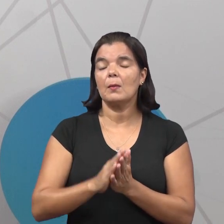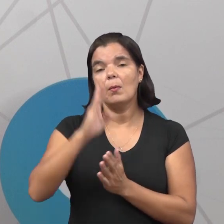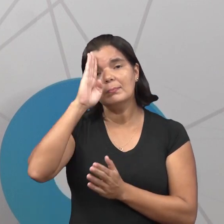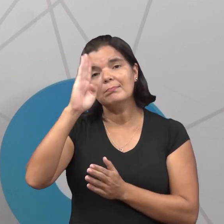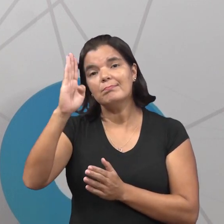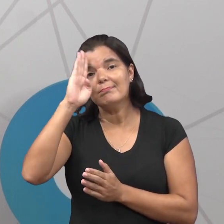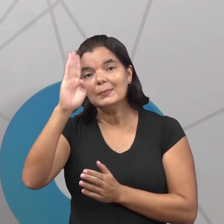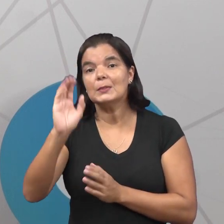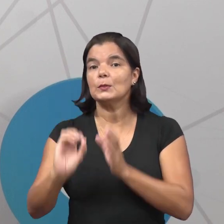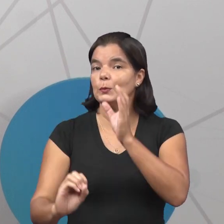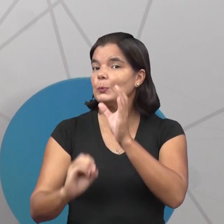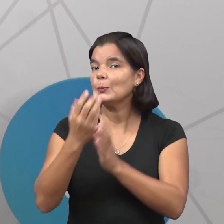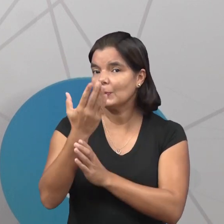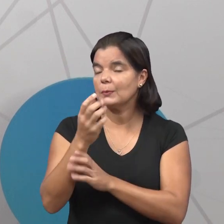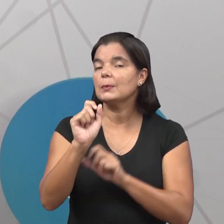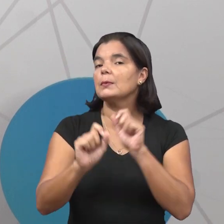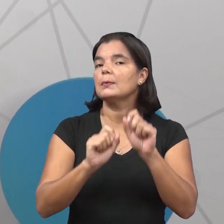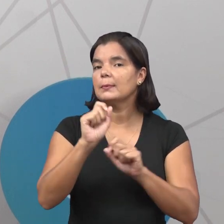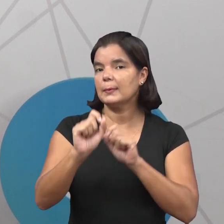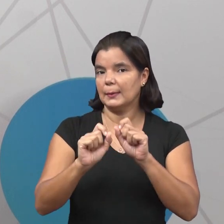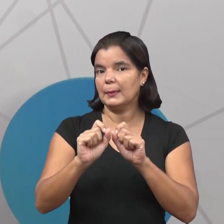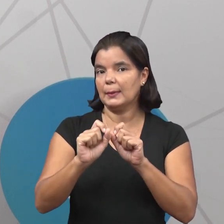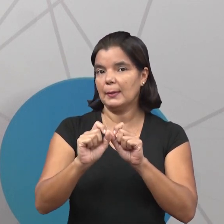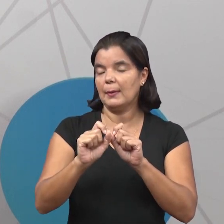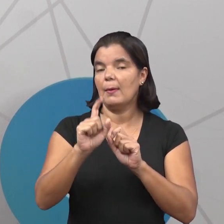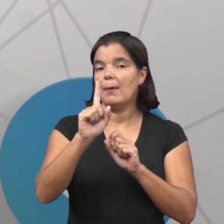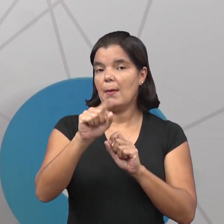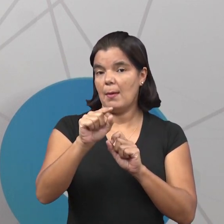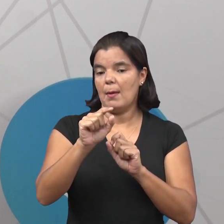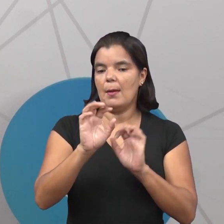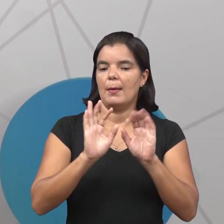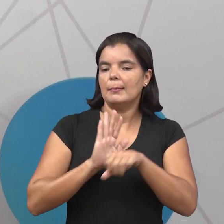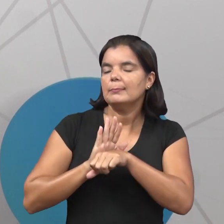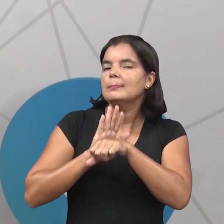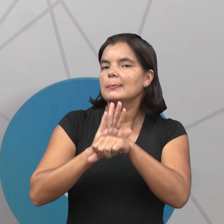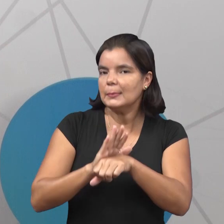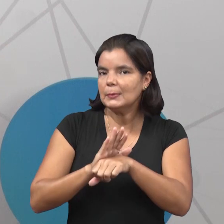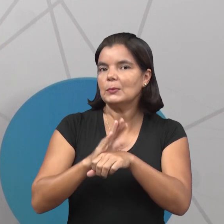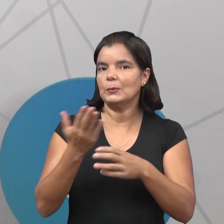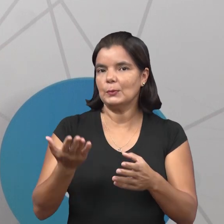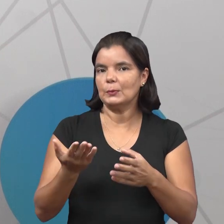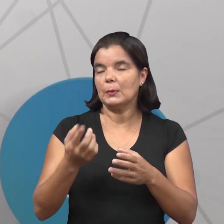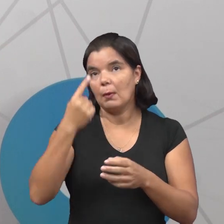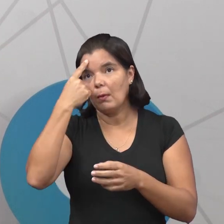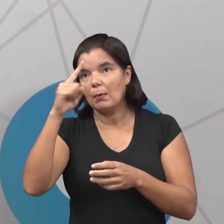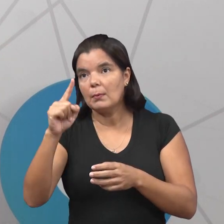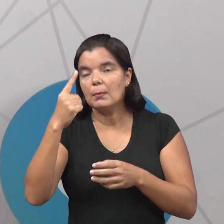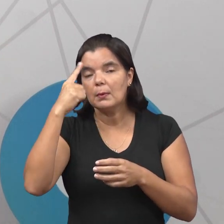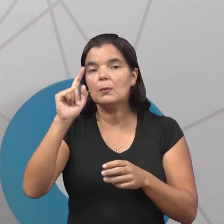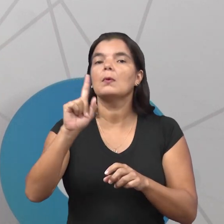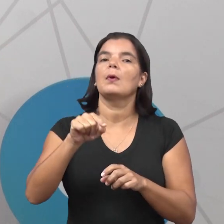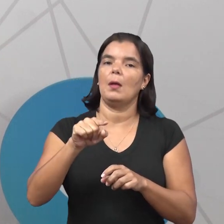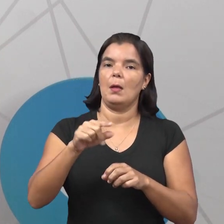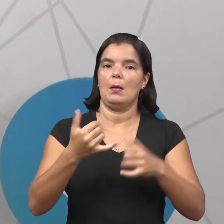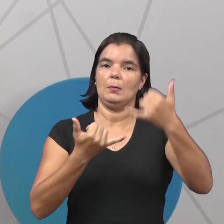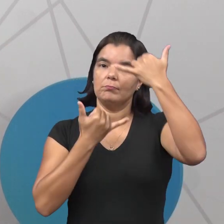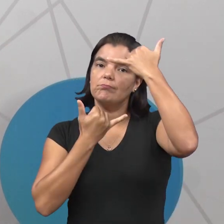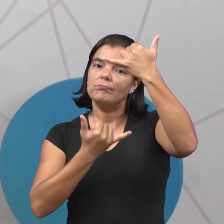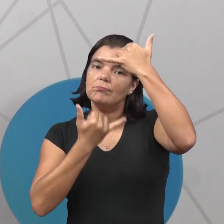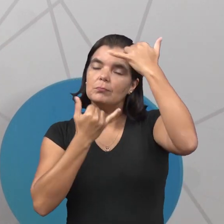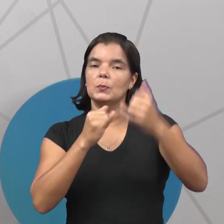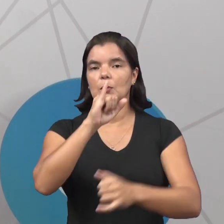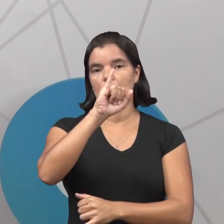regionalização que nós vamos considerar, quem trata disso, ou quem criou, podemos falar, é o IBGE,